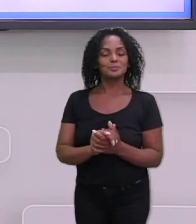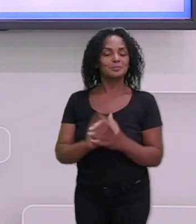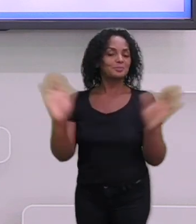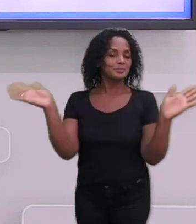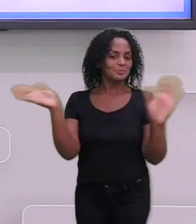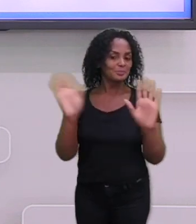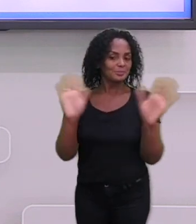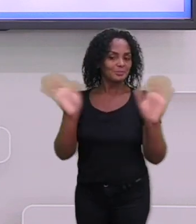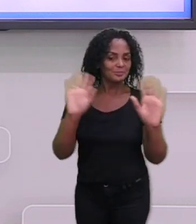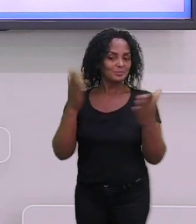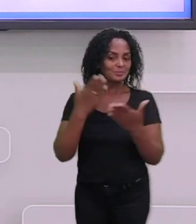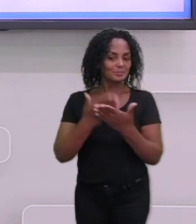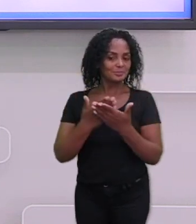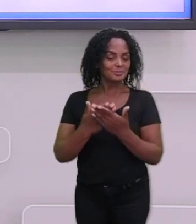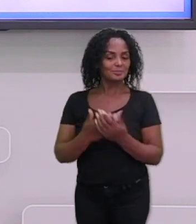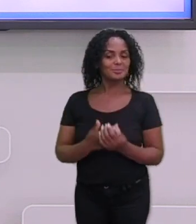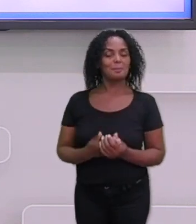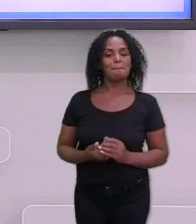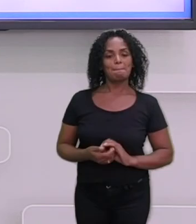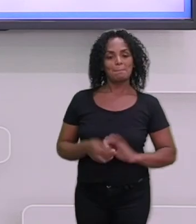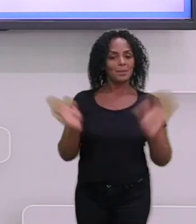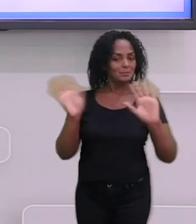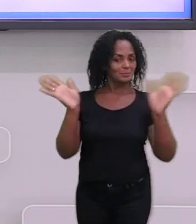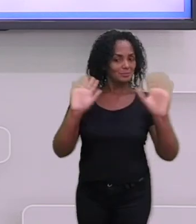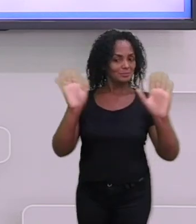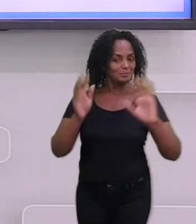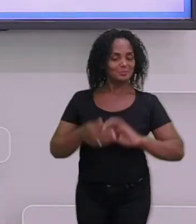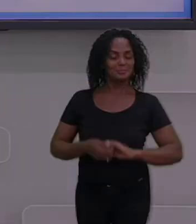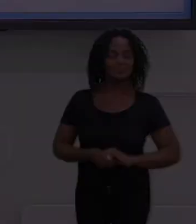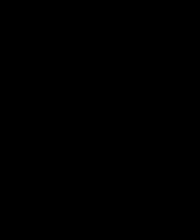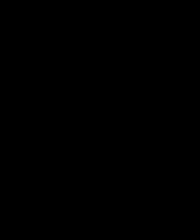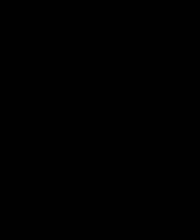até uma próxima aula, te aguardo aqui. Tchau!